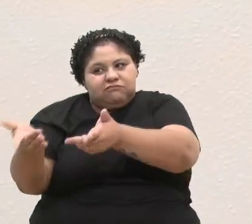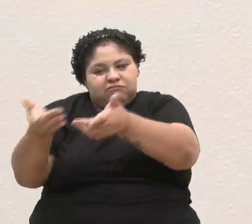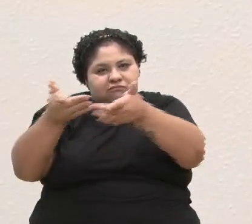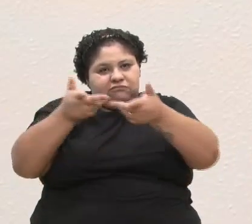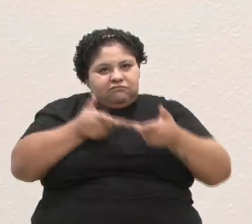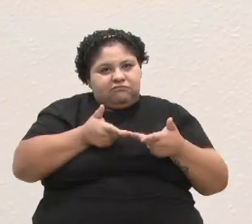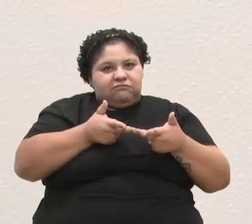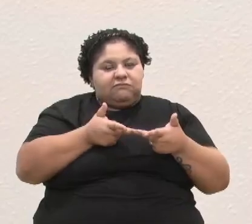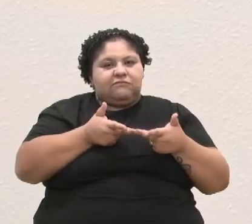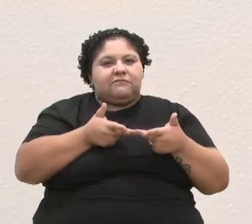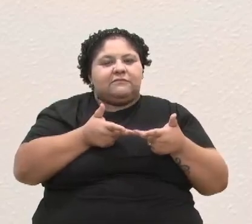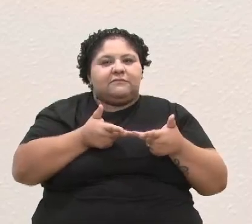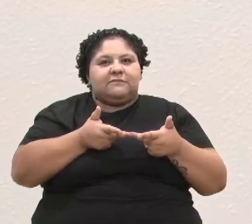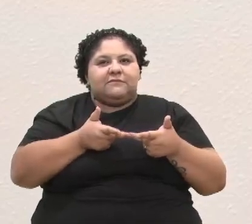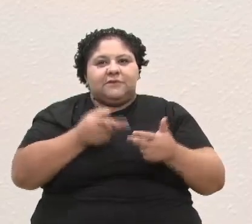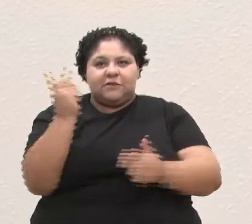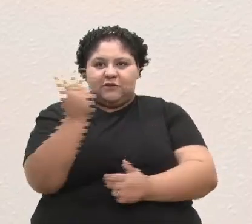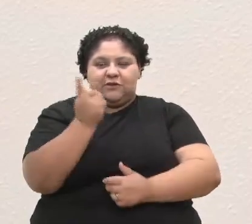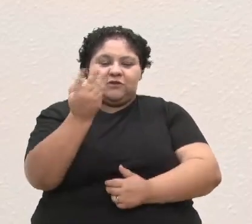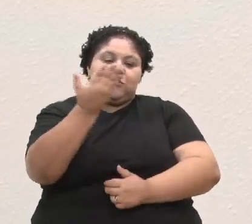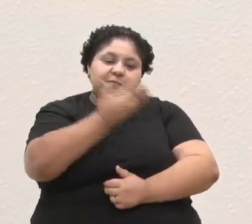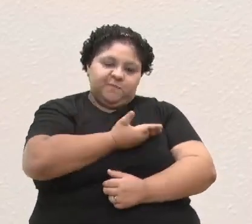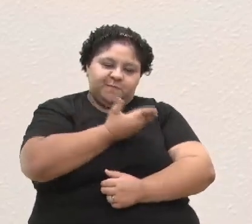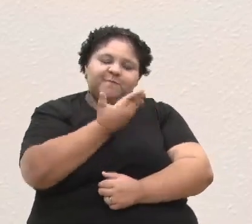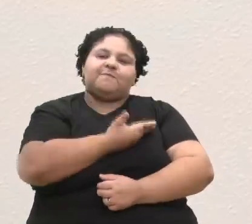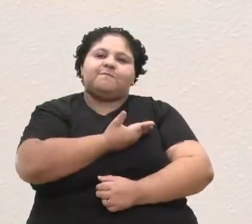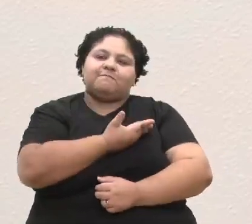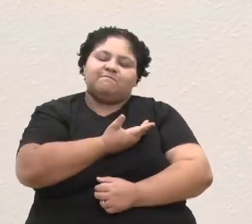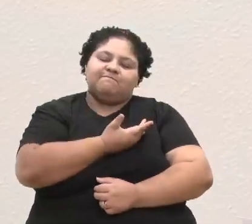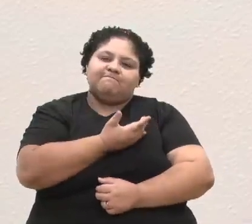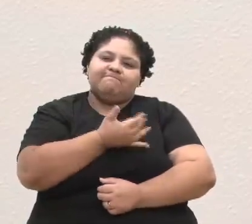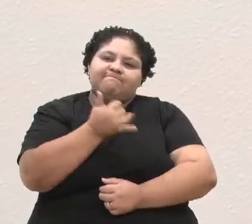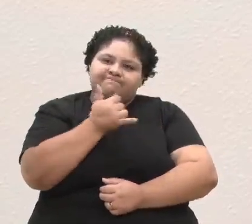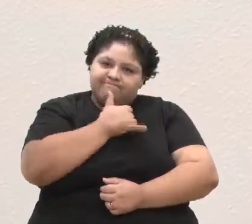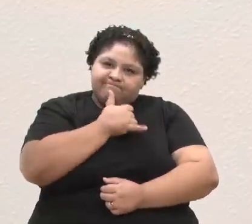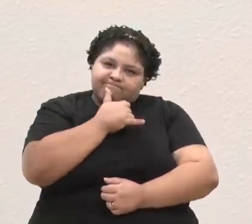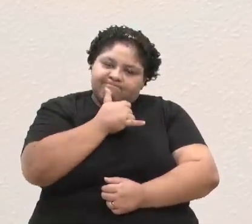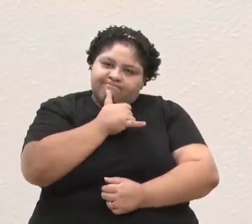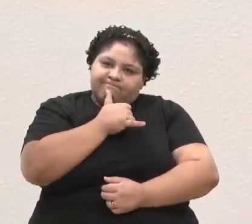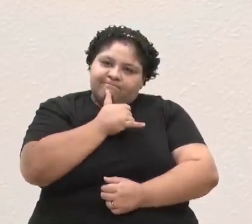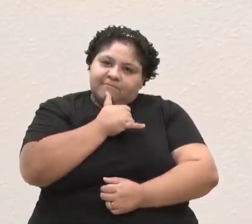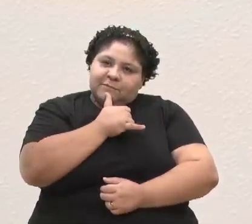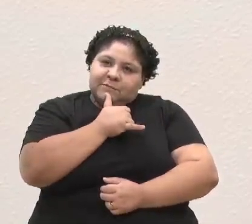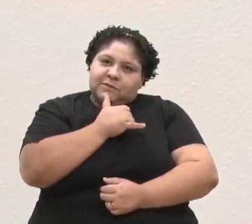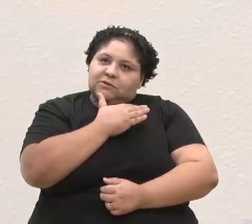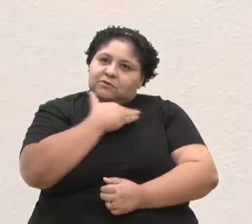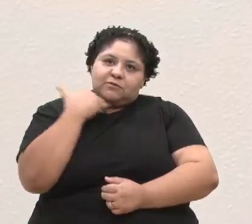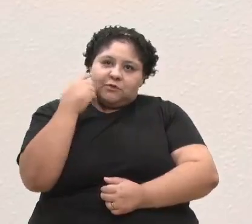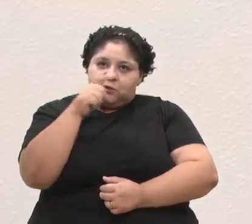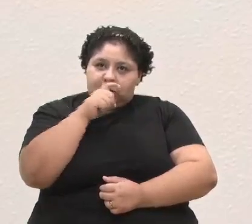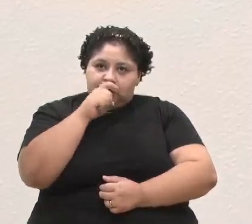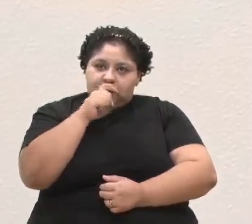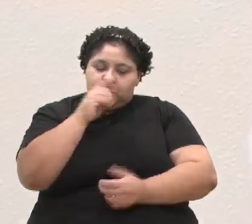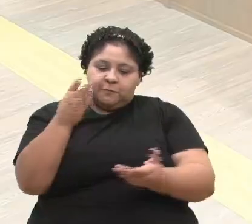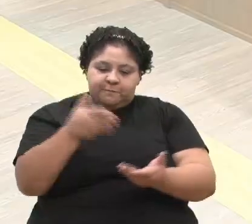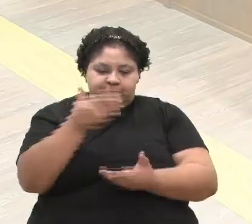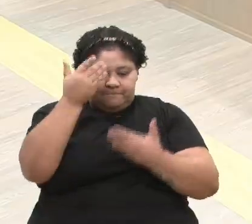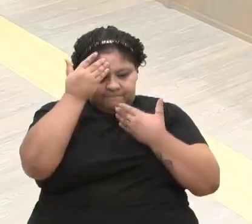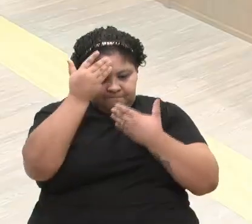-recebidas por esses dois amigos que, infelizmente, perderam o pai no dia de hoje. Obrigado, senhora presidente.